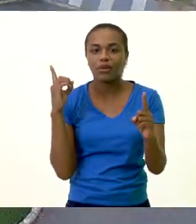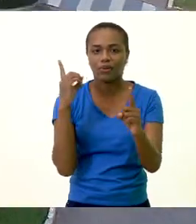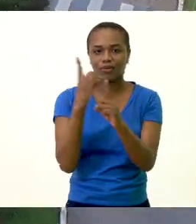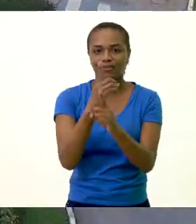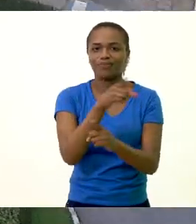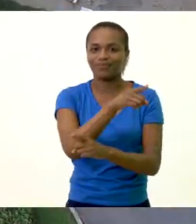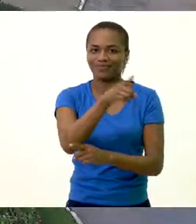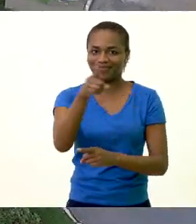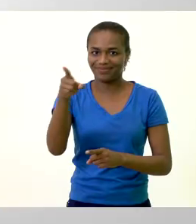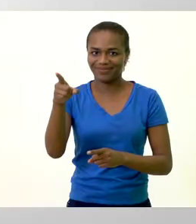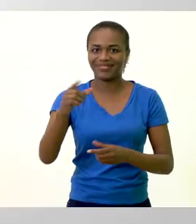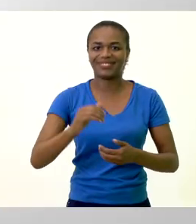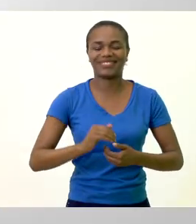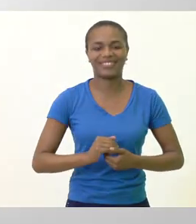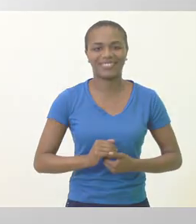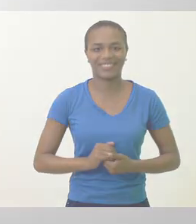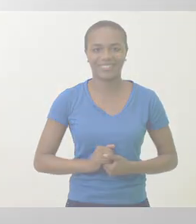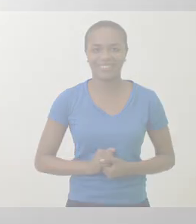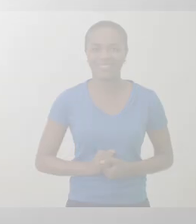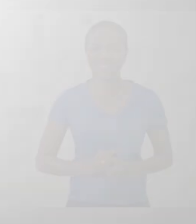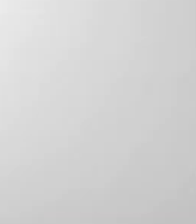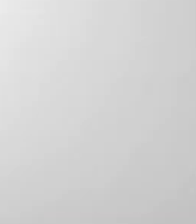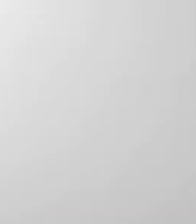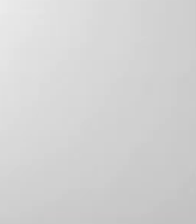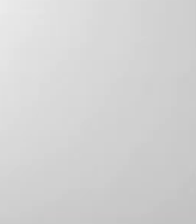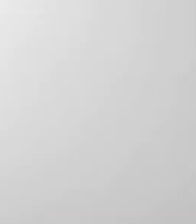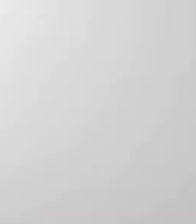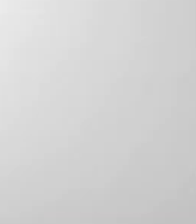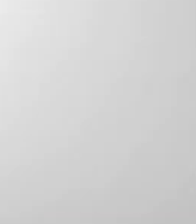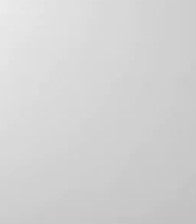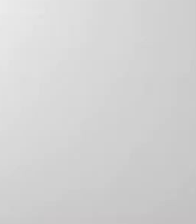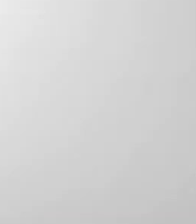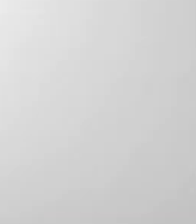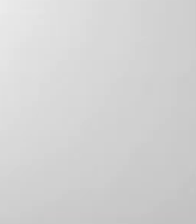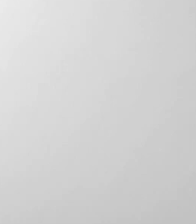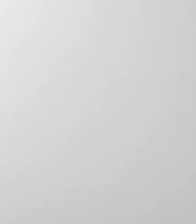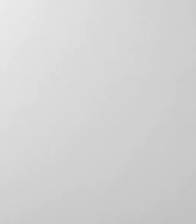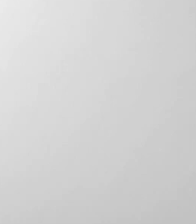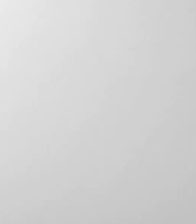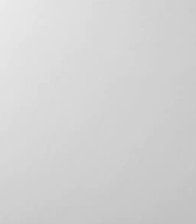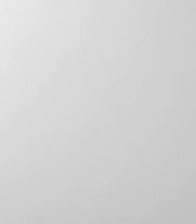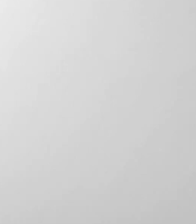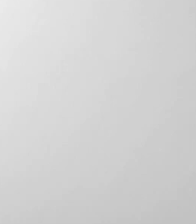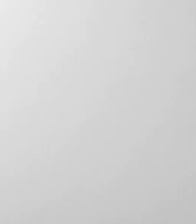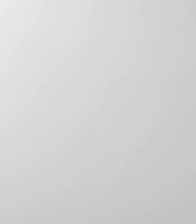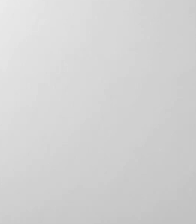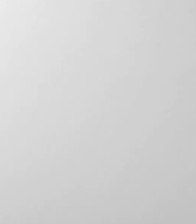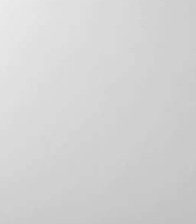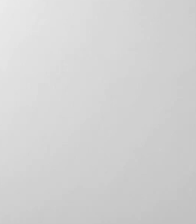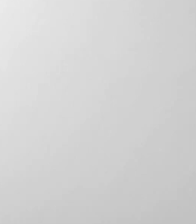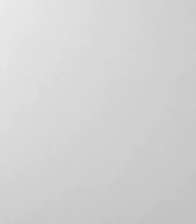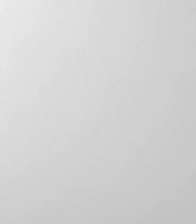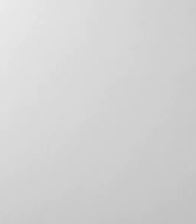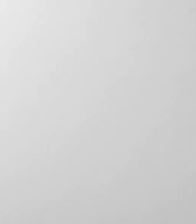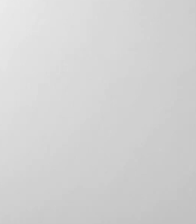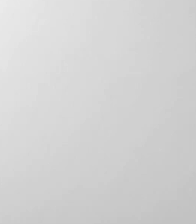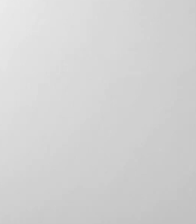você! Música Música Música